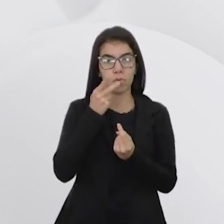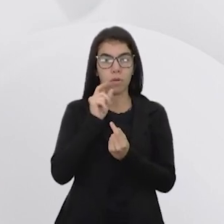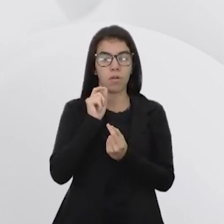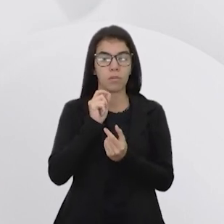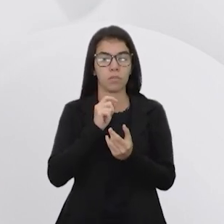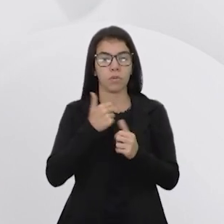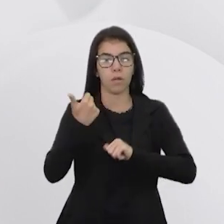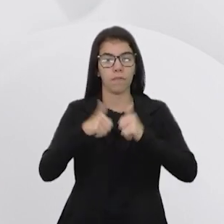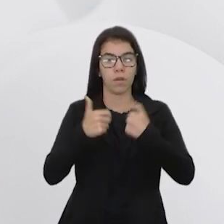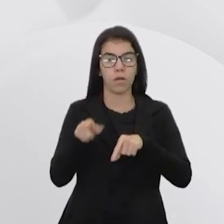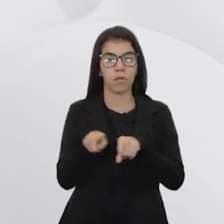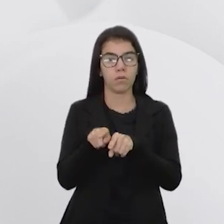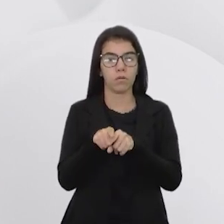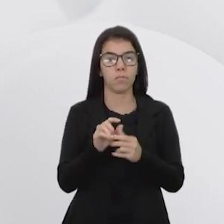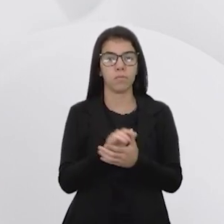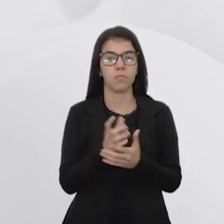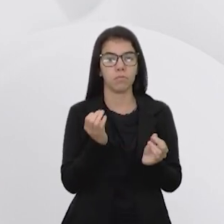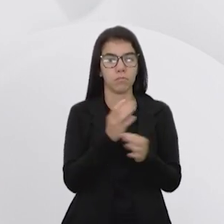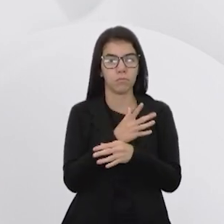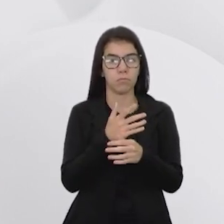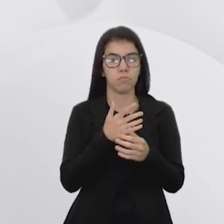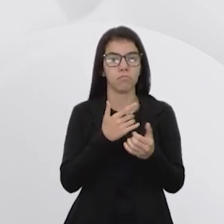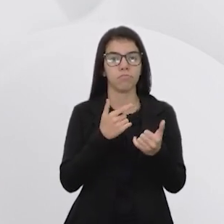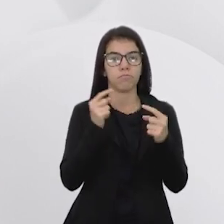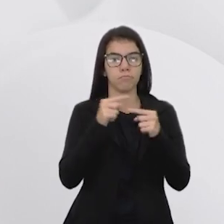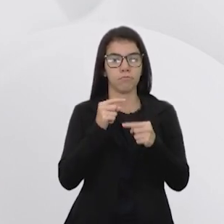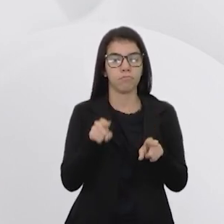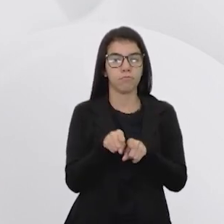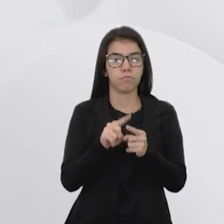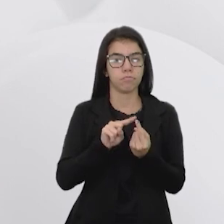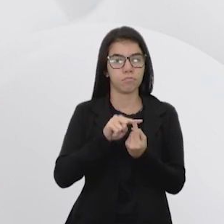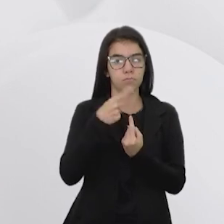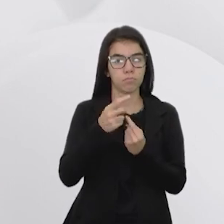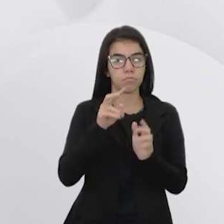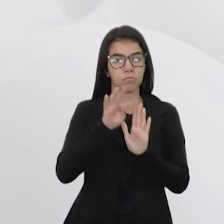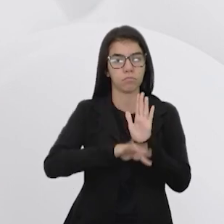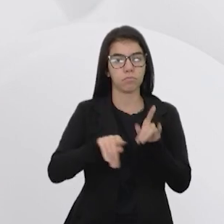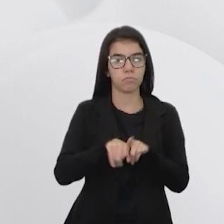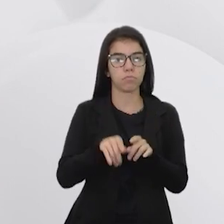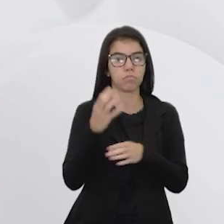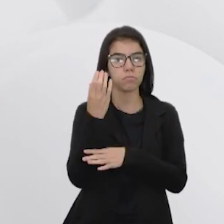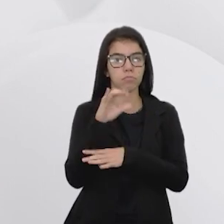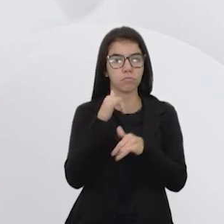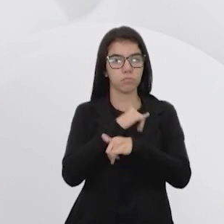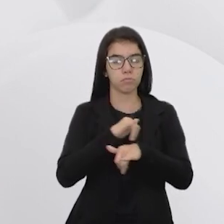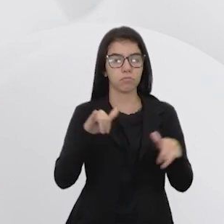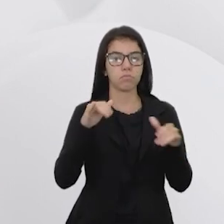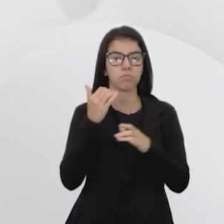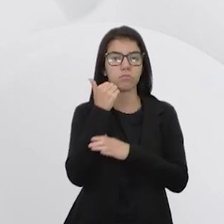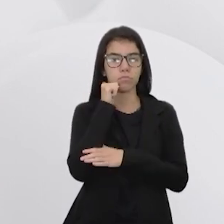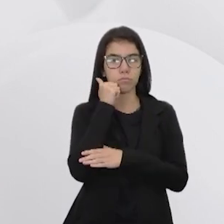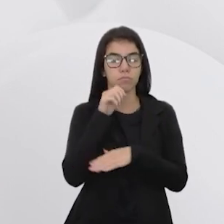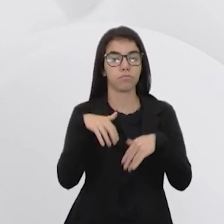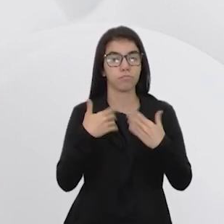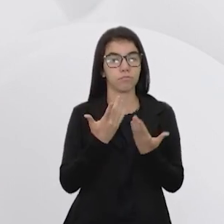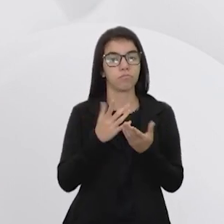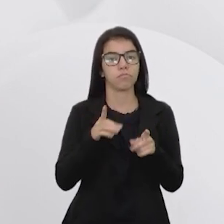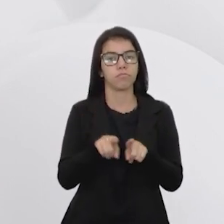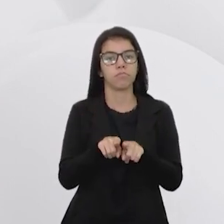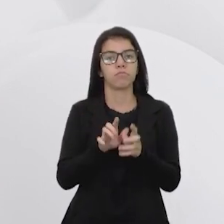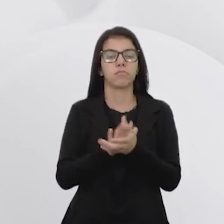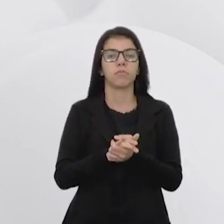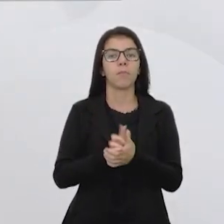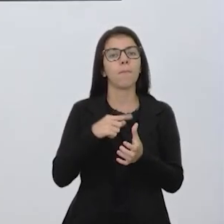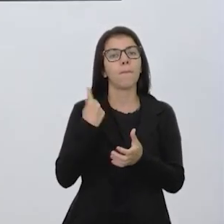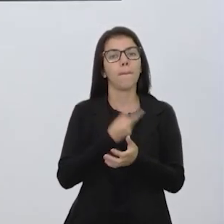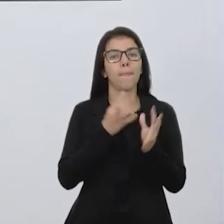analisar de modo semelhante manchete leads de textos em divulgação científica. Então, além de